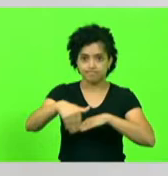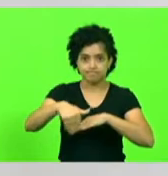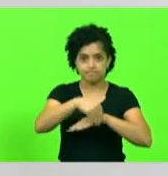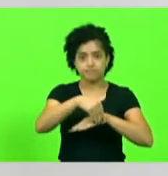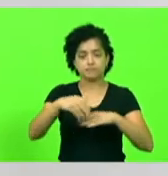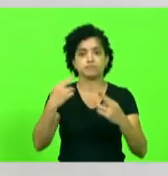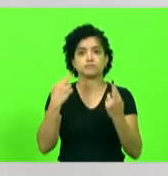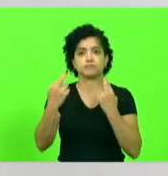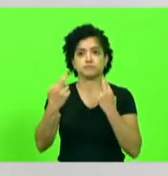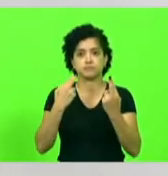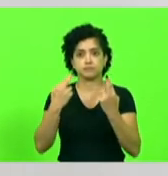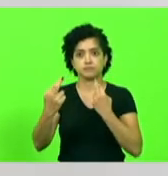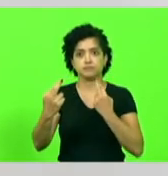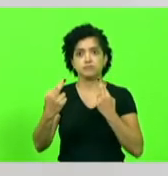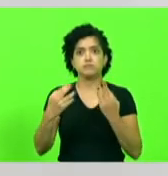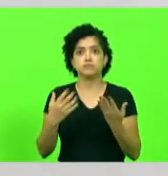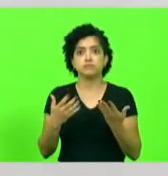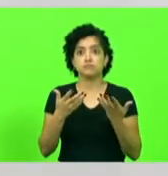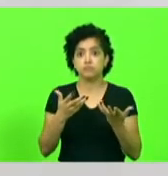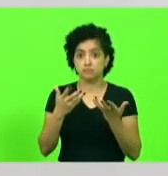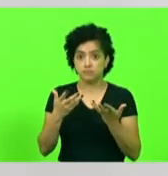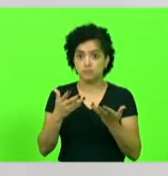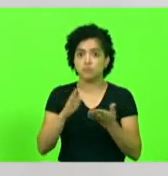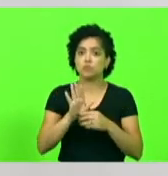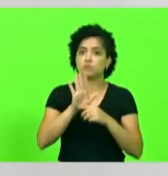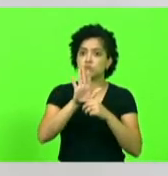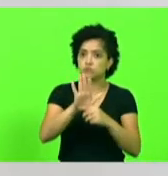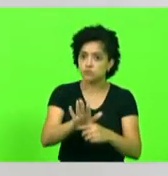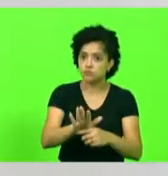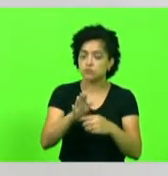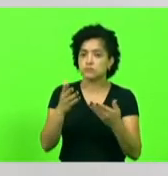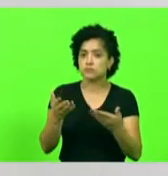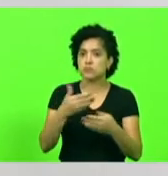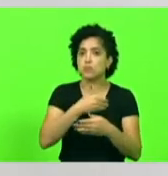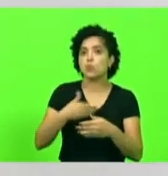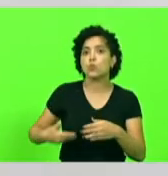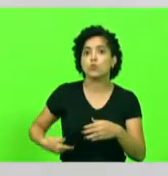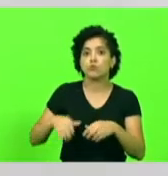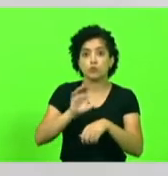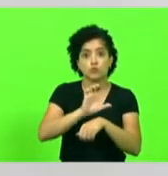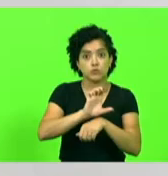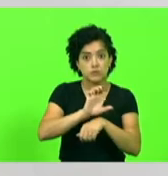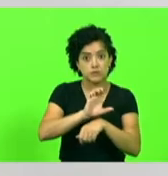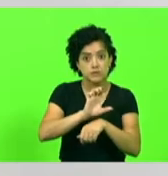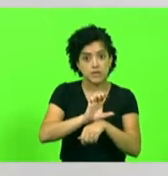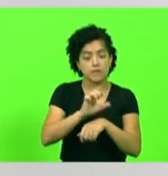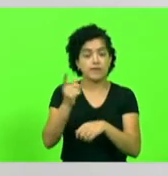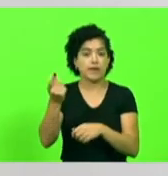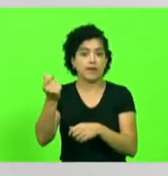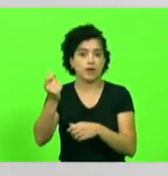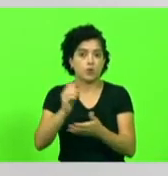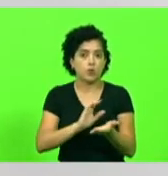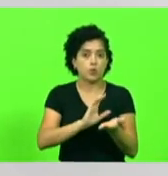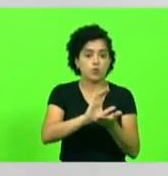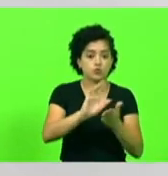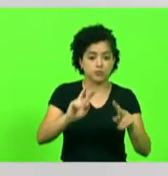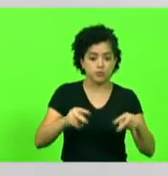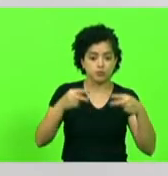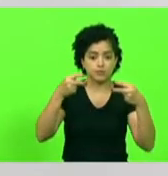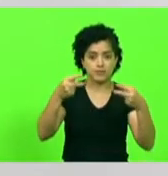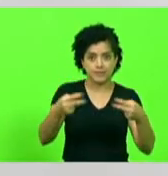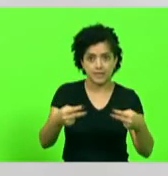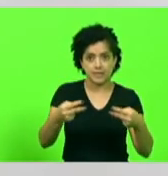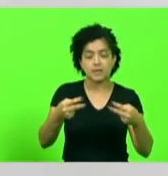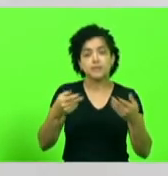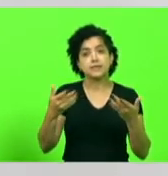região do Bateias, nós vamos ajudar o governo do Estado a conquistar recursos para duplicar a EC-108 e